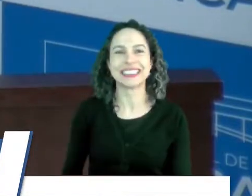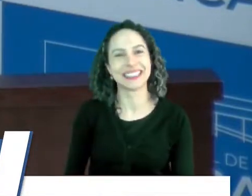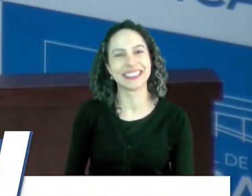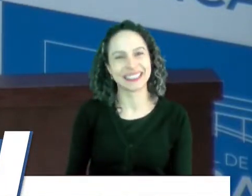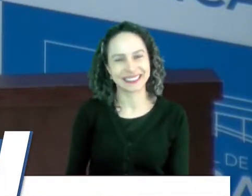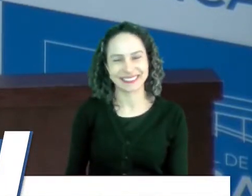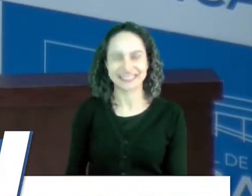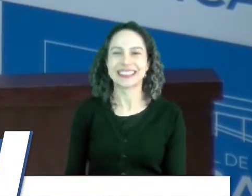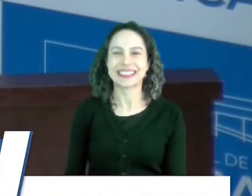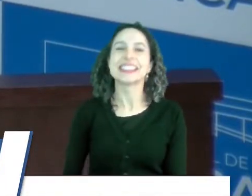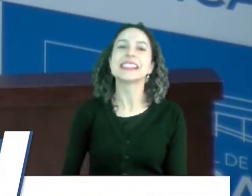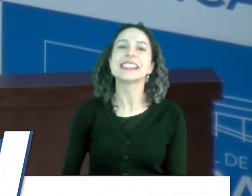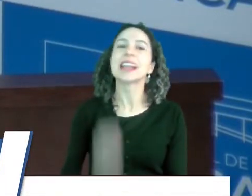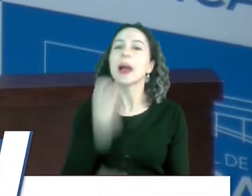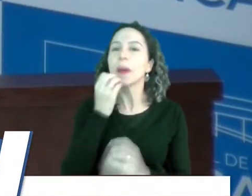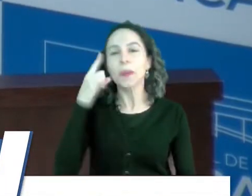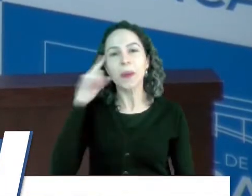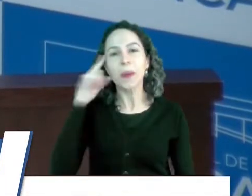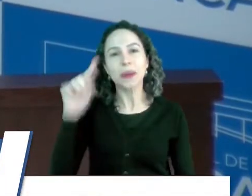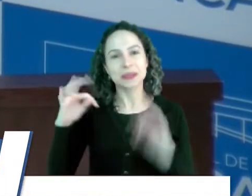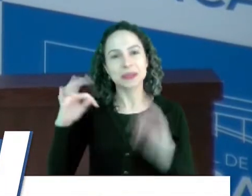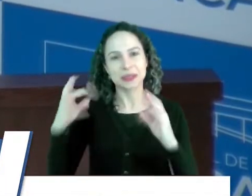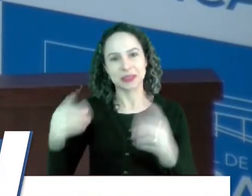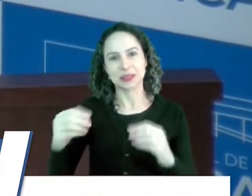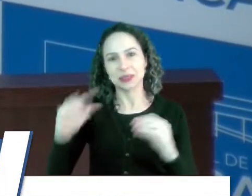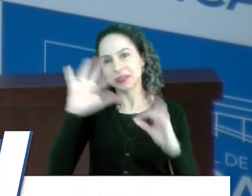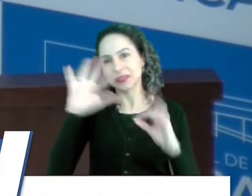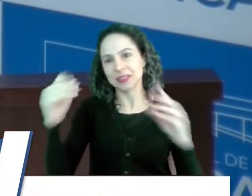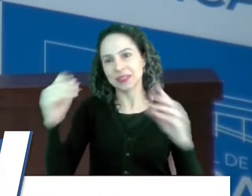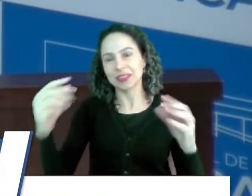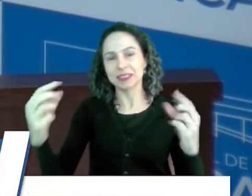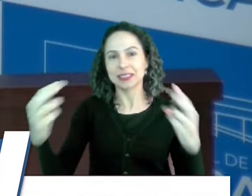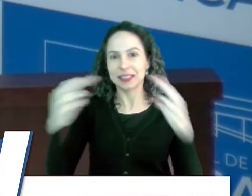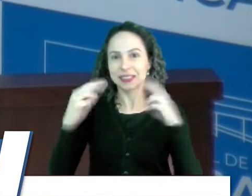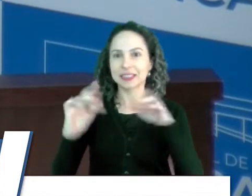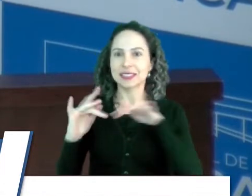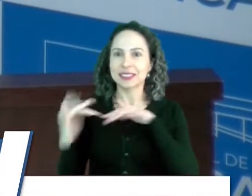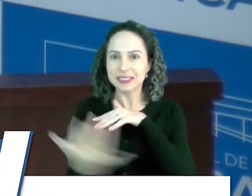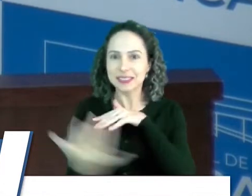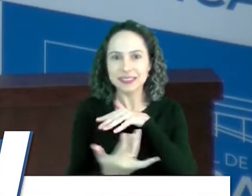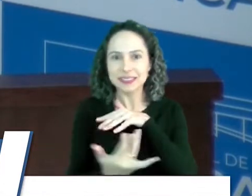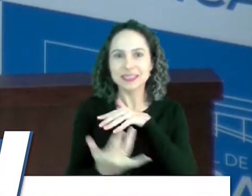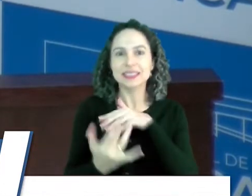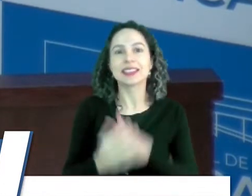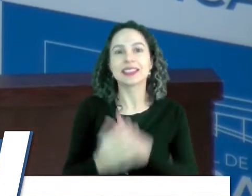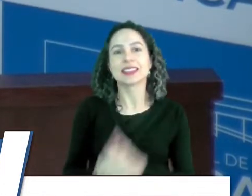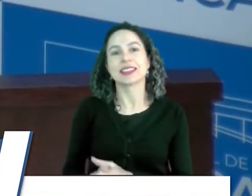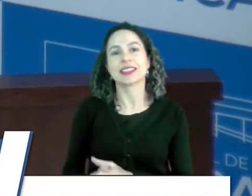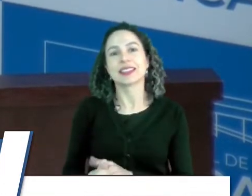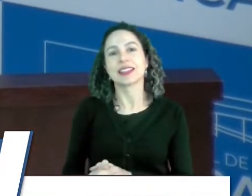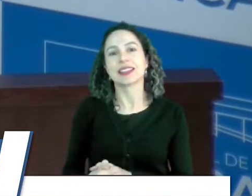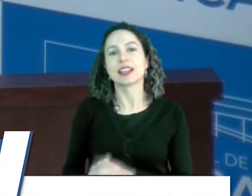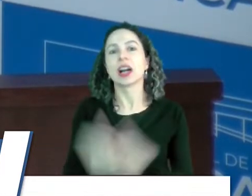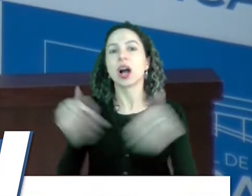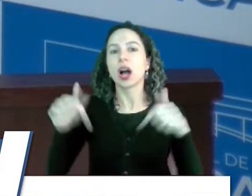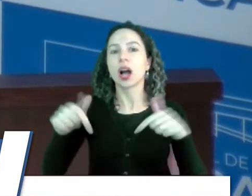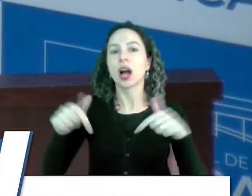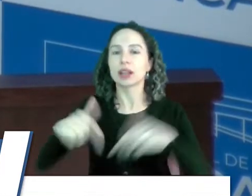Bom dia a todos, bom dia a nos assiste pelas redes sociais. Hoje eu venho na tribuna,